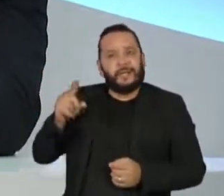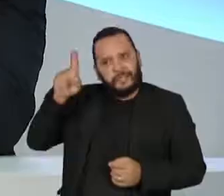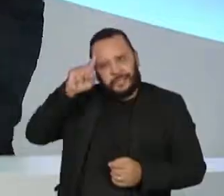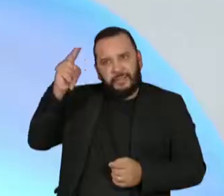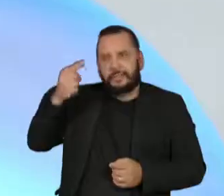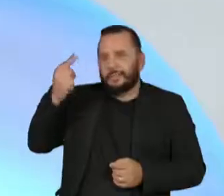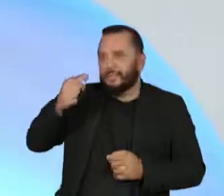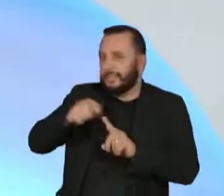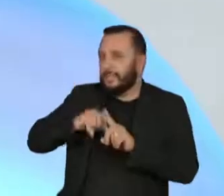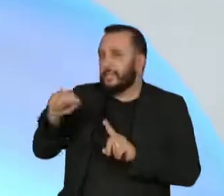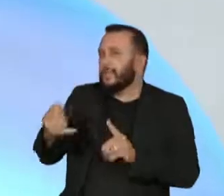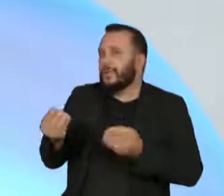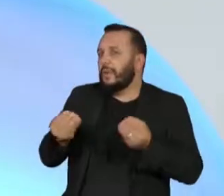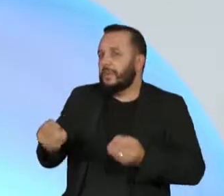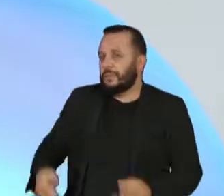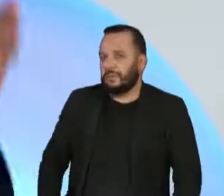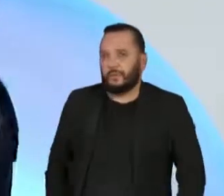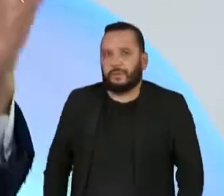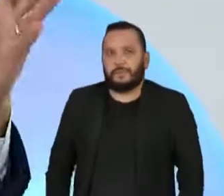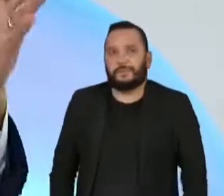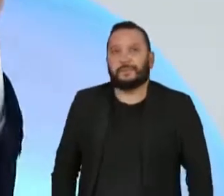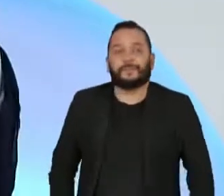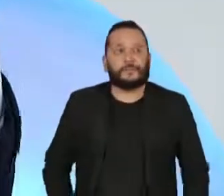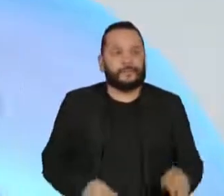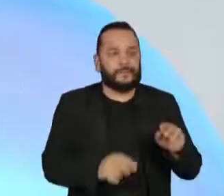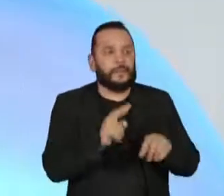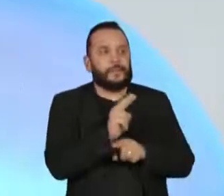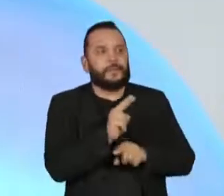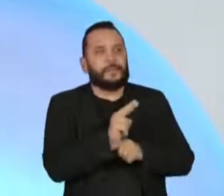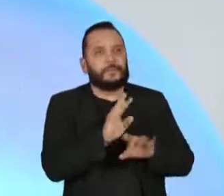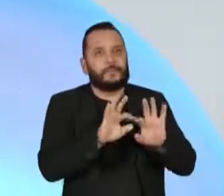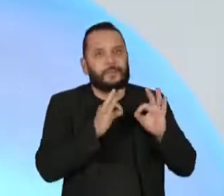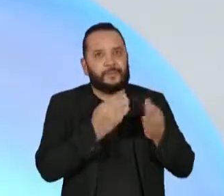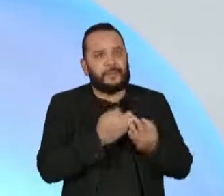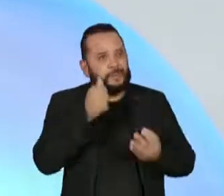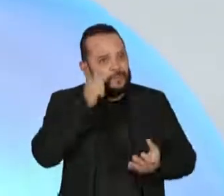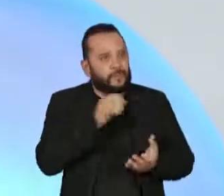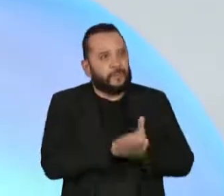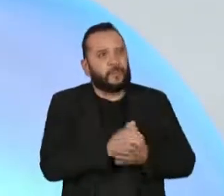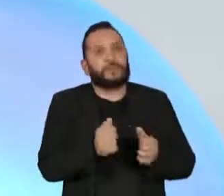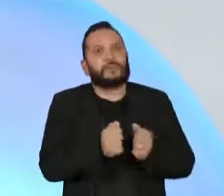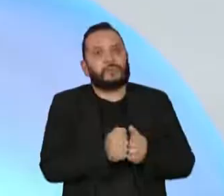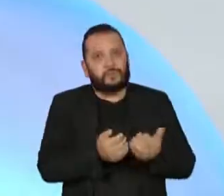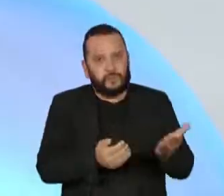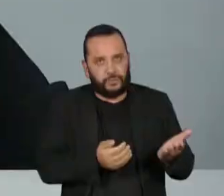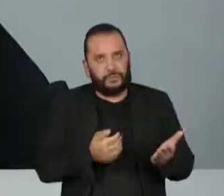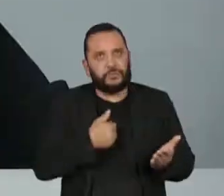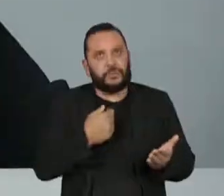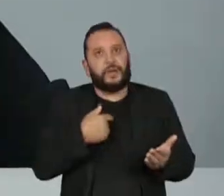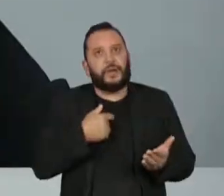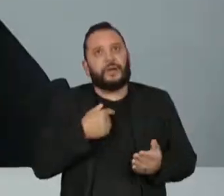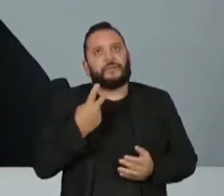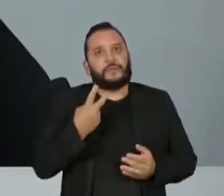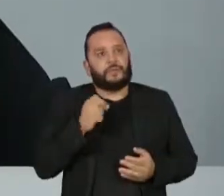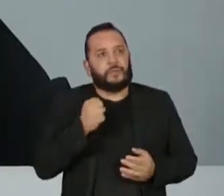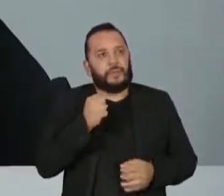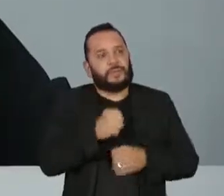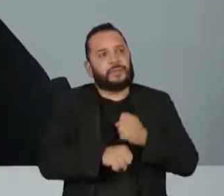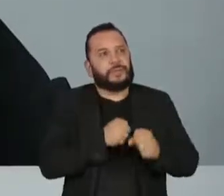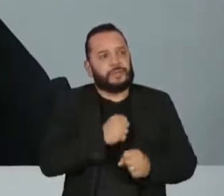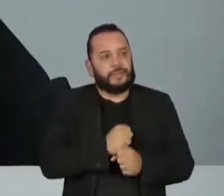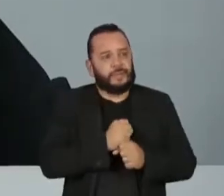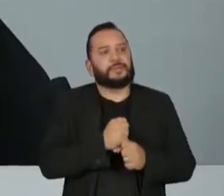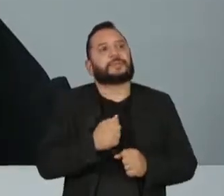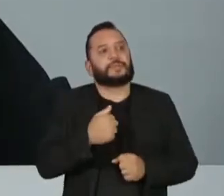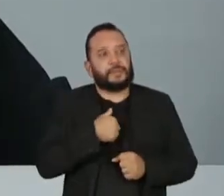dia 1º de janeiro? Diego, o meu plano agora é cuidar da minha família. Minha esposa está me acompanhando aqui, a Lu, minha companheira de 28 anos. Então,